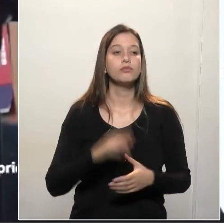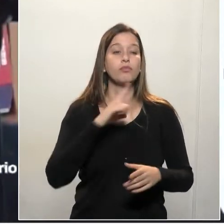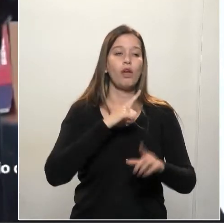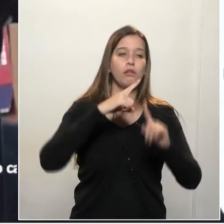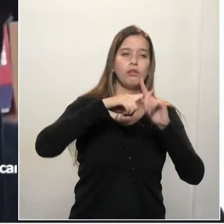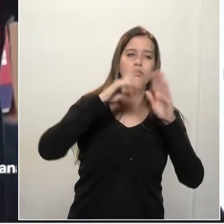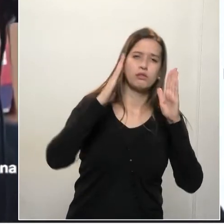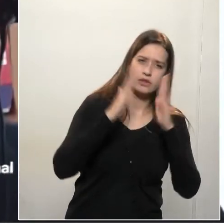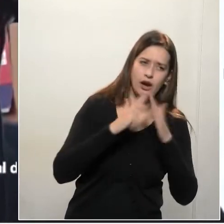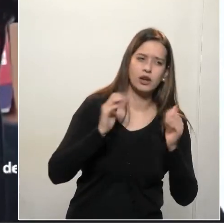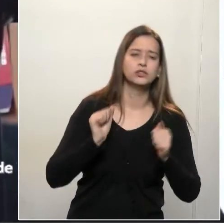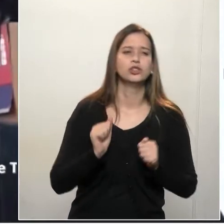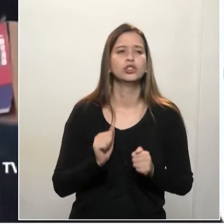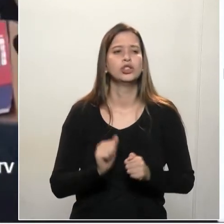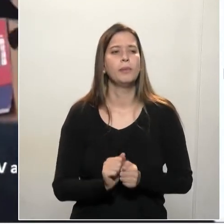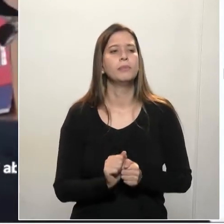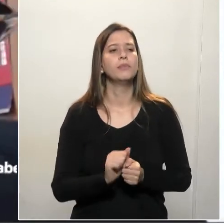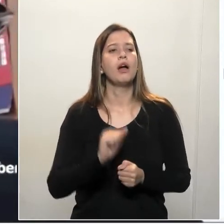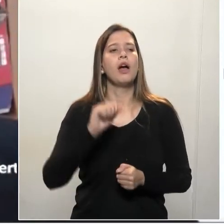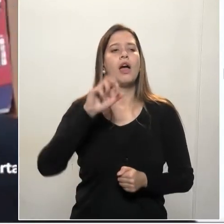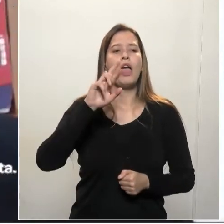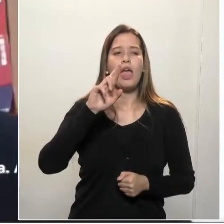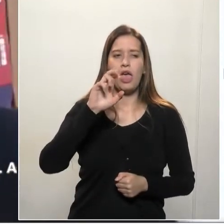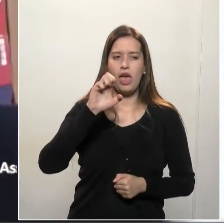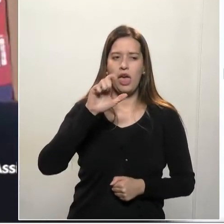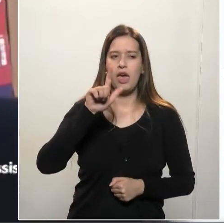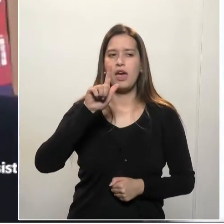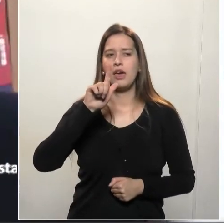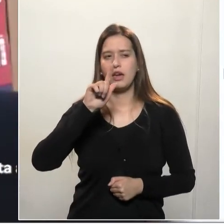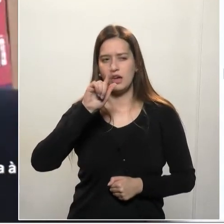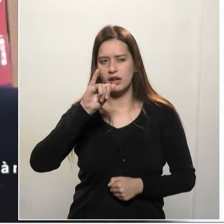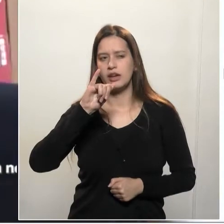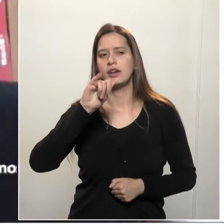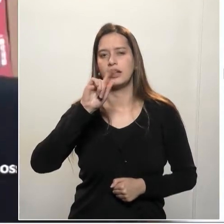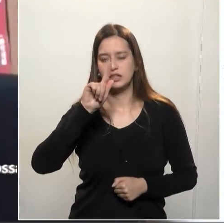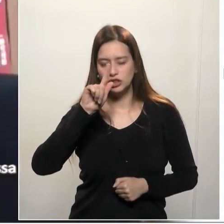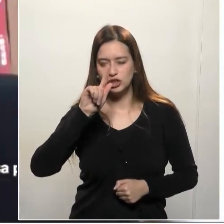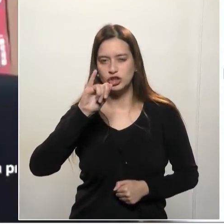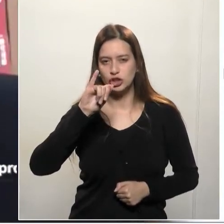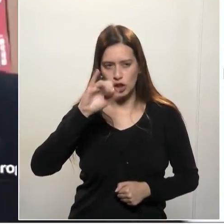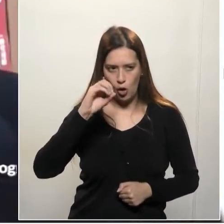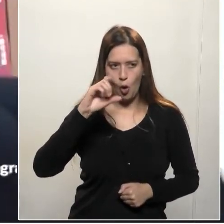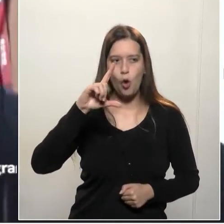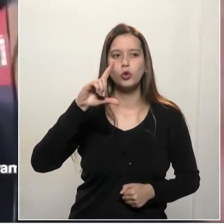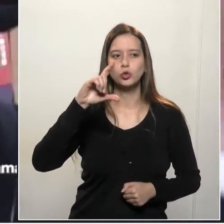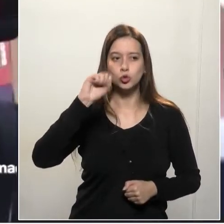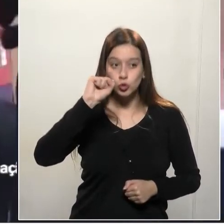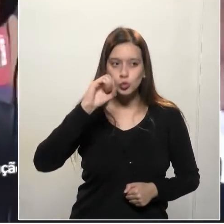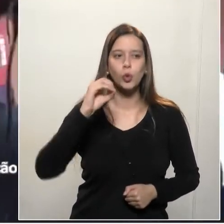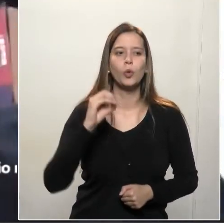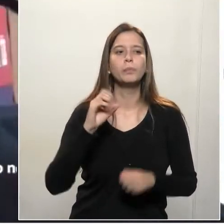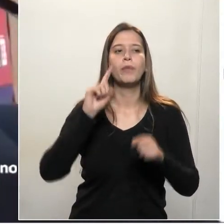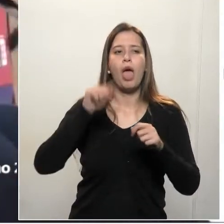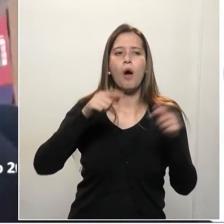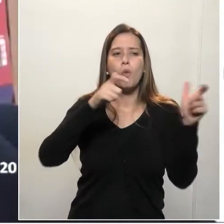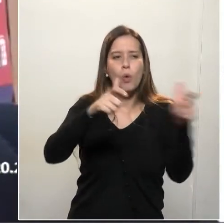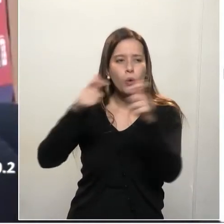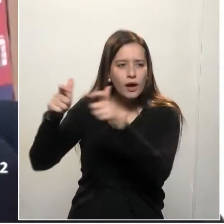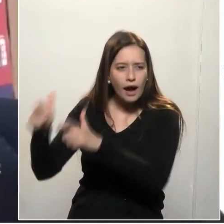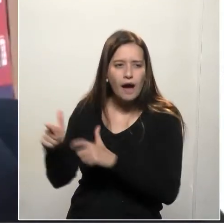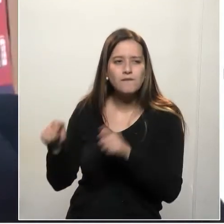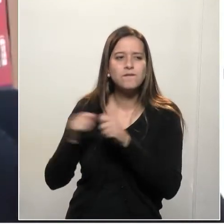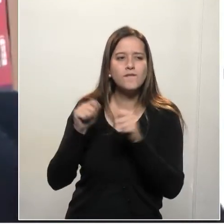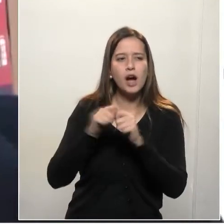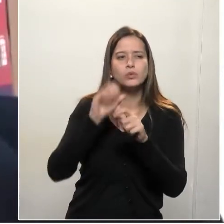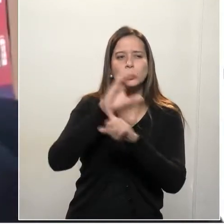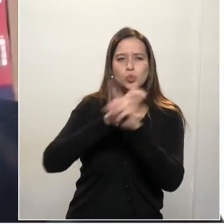religiosos ou espaços destinados à celebração de cultos religiosos. Ou o prefeito se